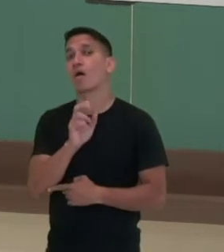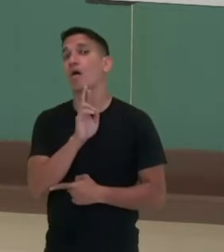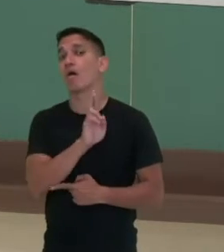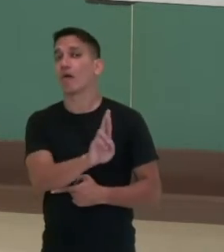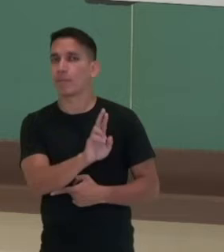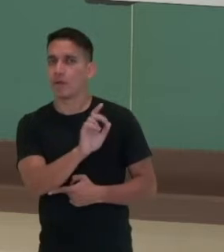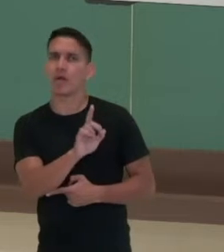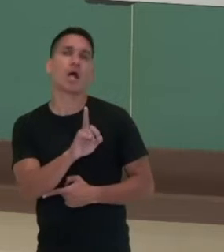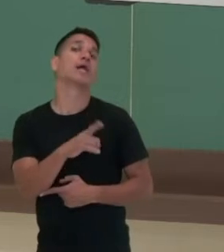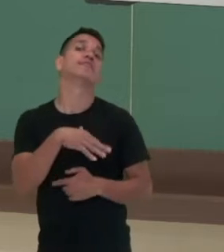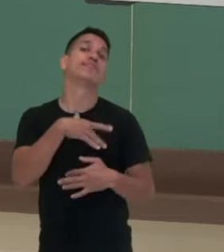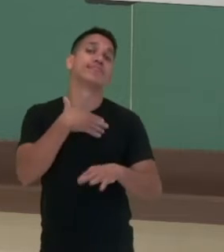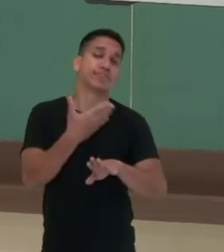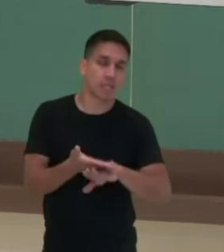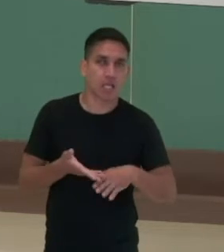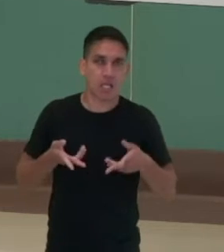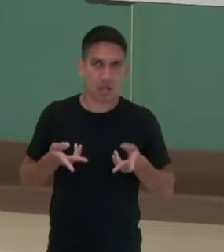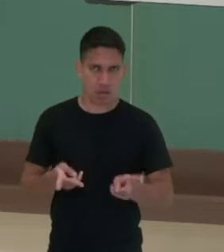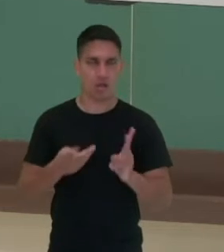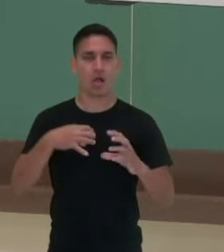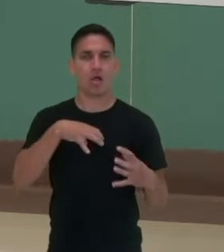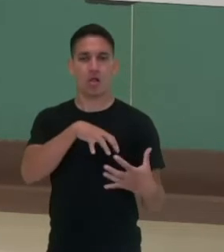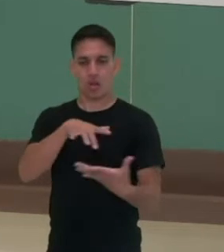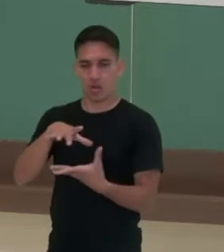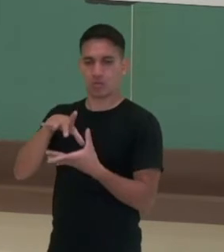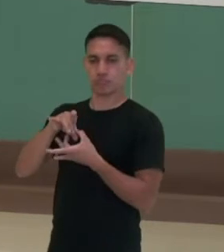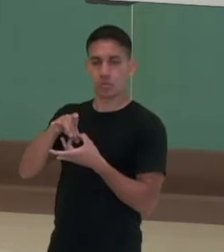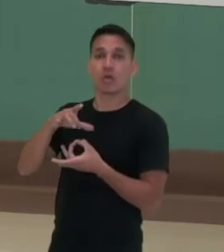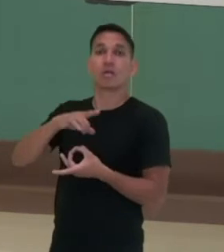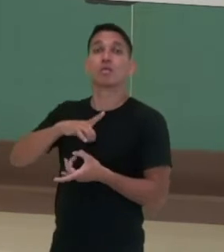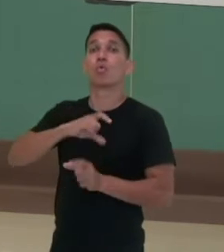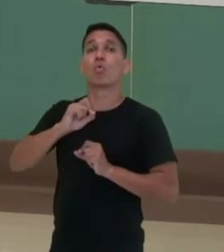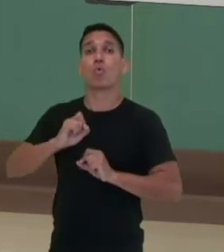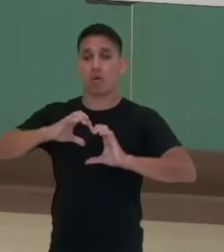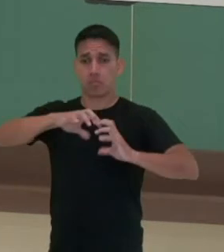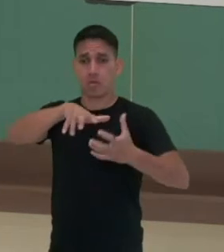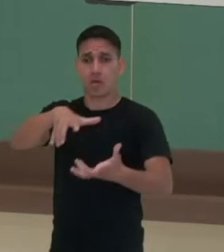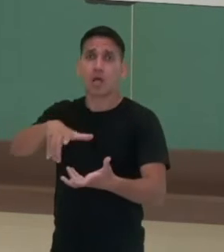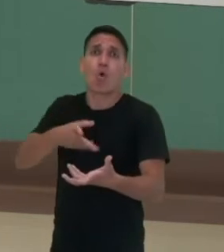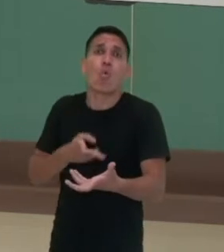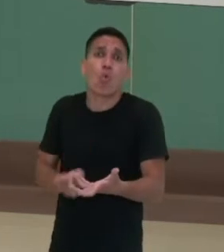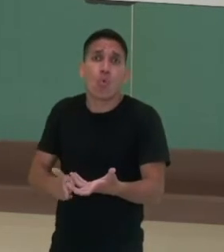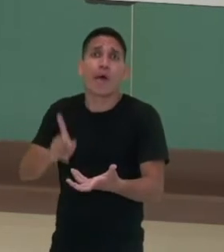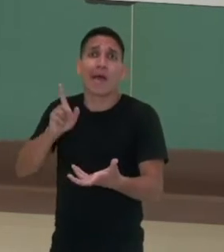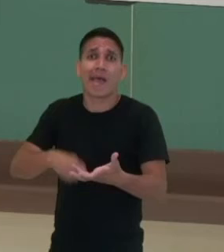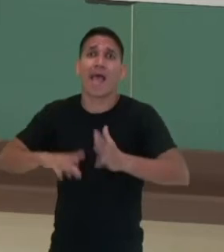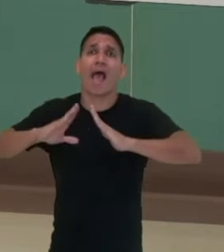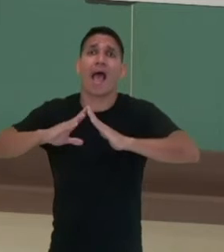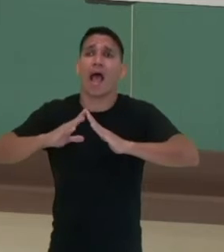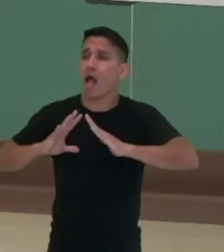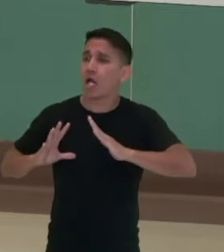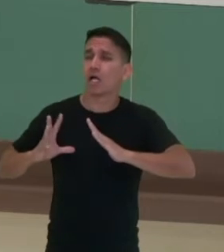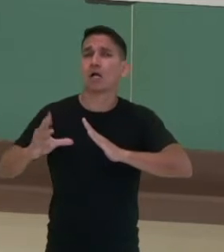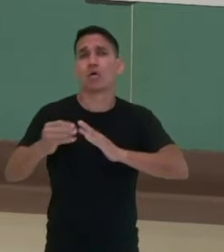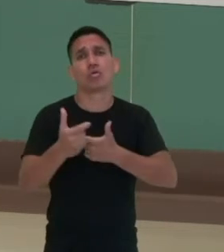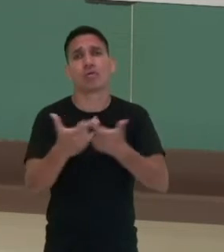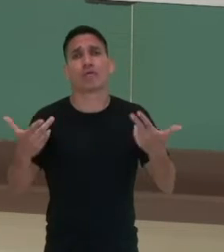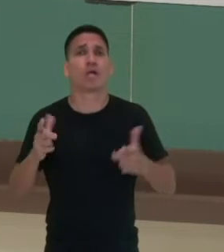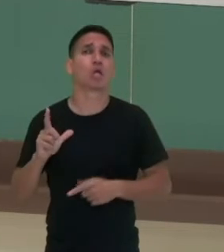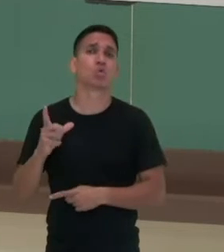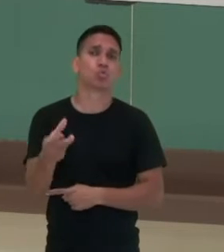da globalização, o planeta Terra continua sendo a casa, o lar de muitos.